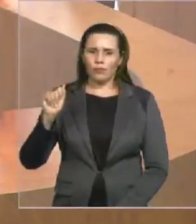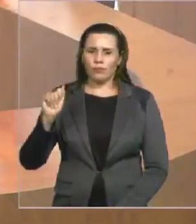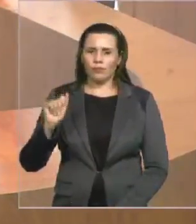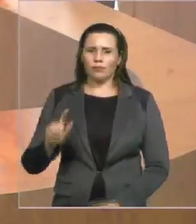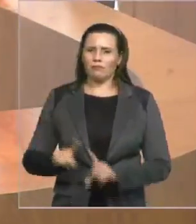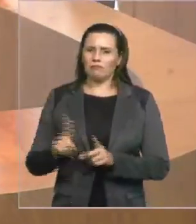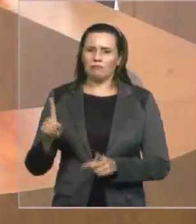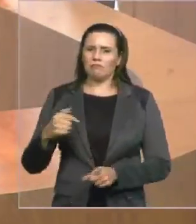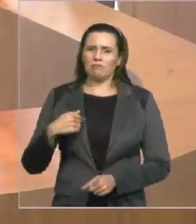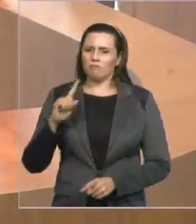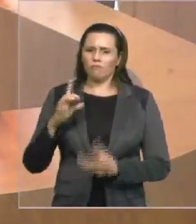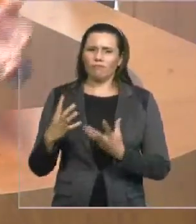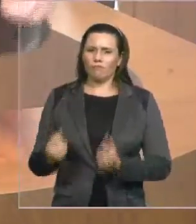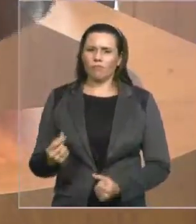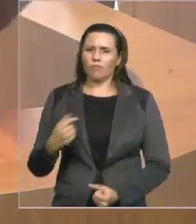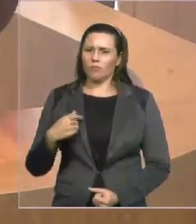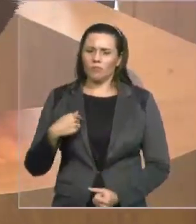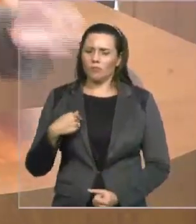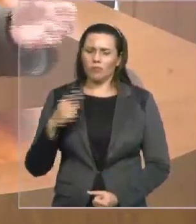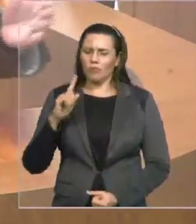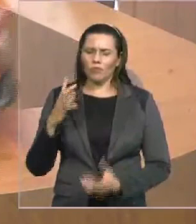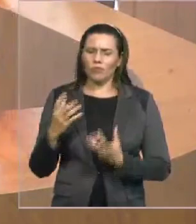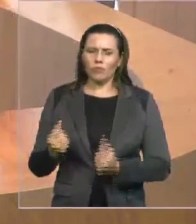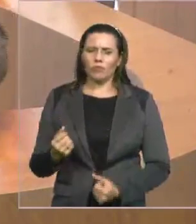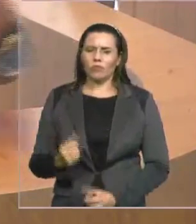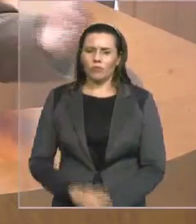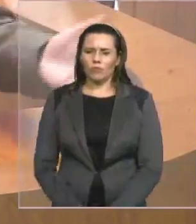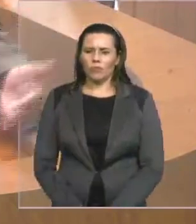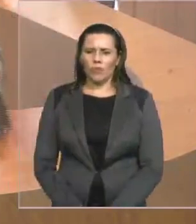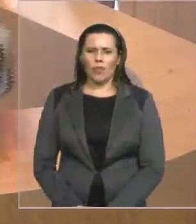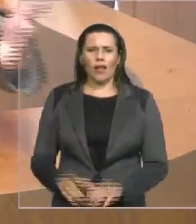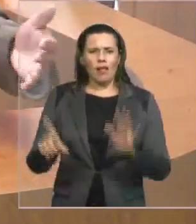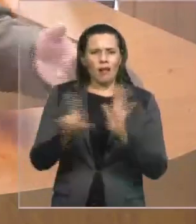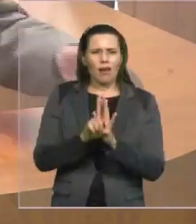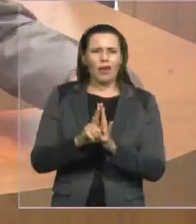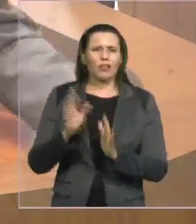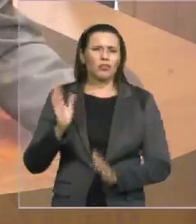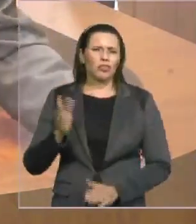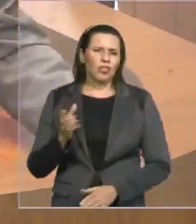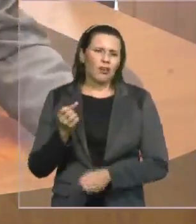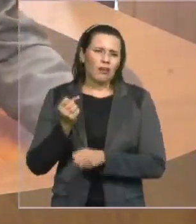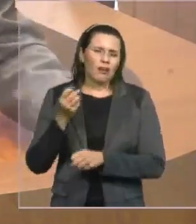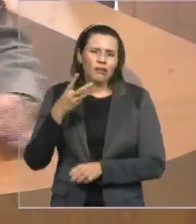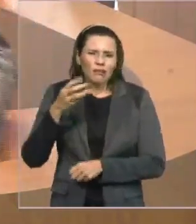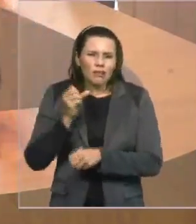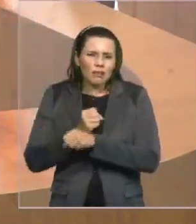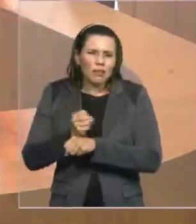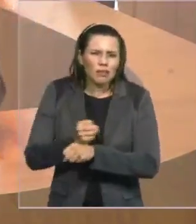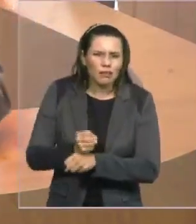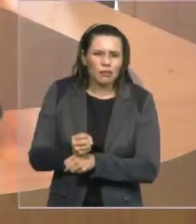motivo para urgência, uma lei que está em vigor há mais de 30 anos para ser mudada saudadamente. Muito obrigado, senhor presidente.